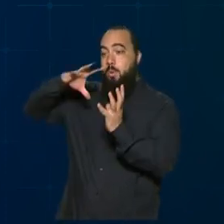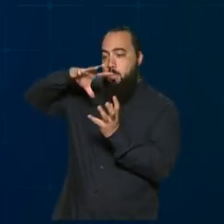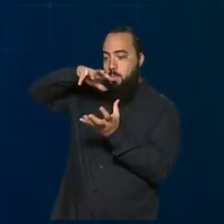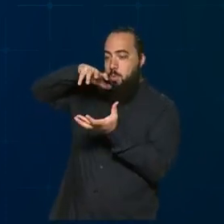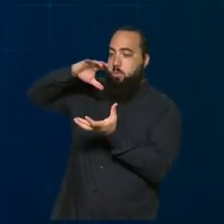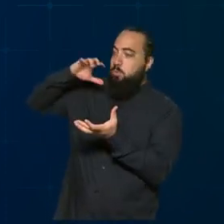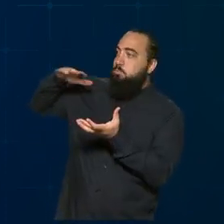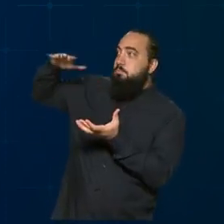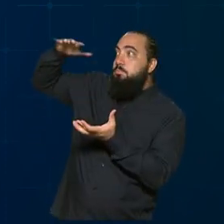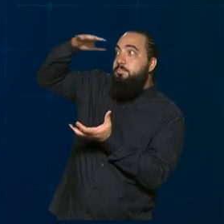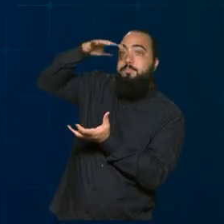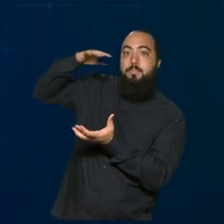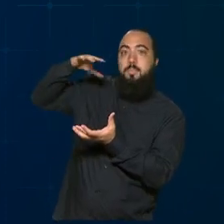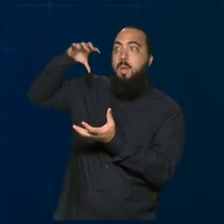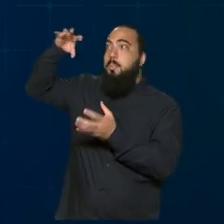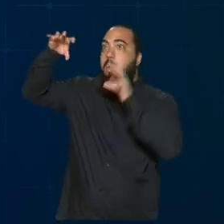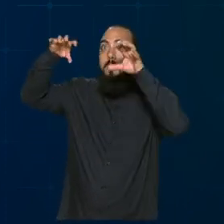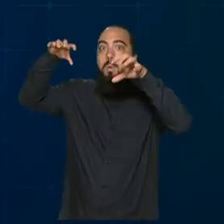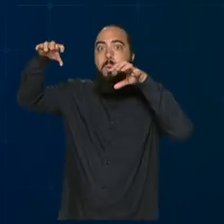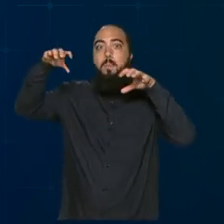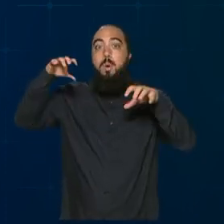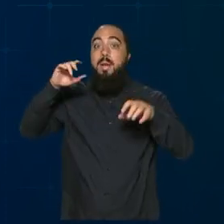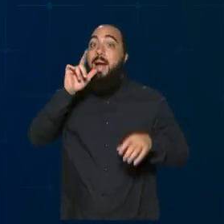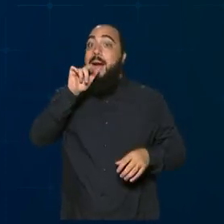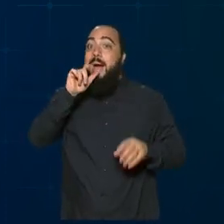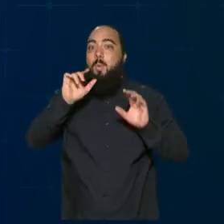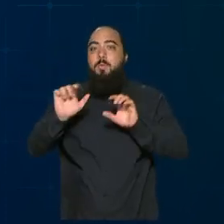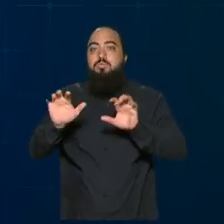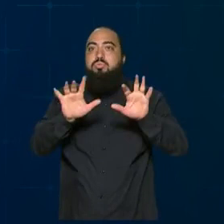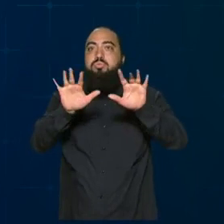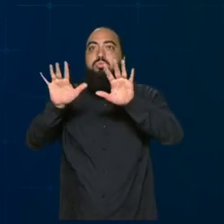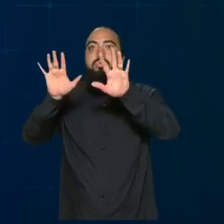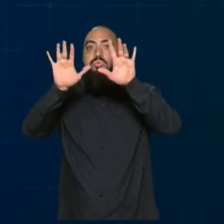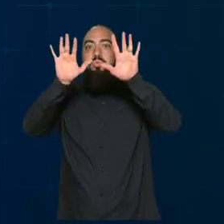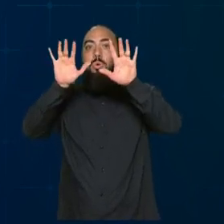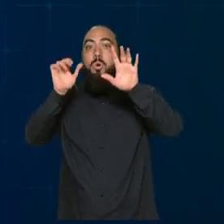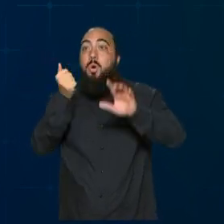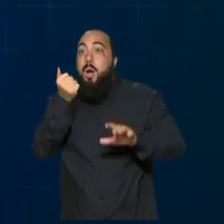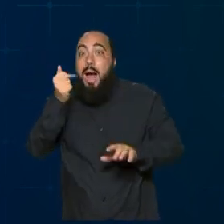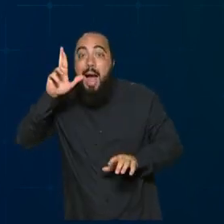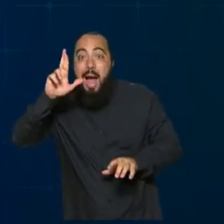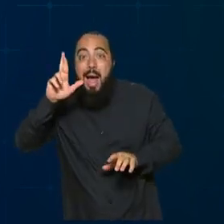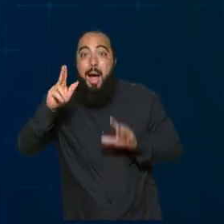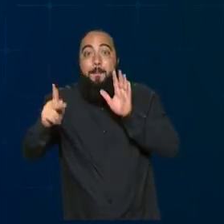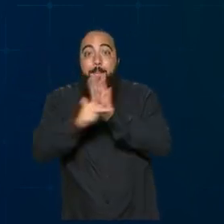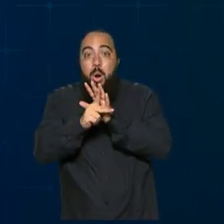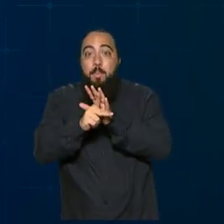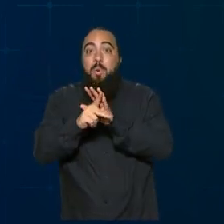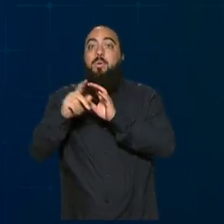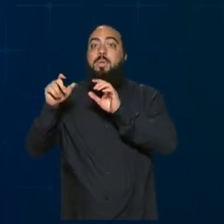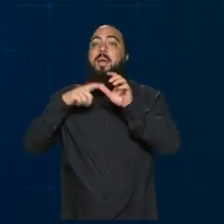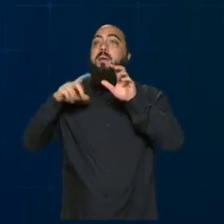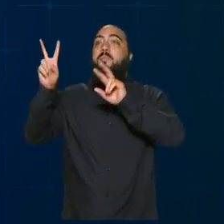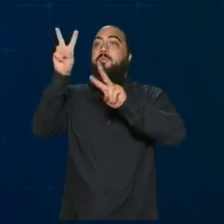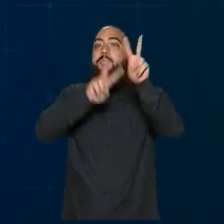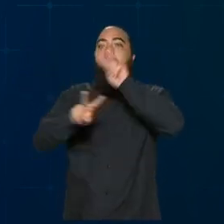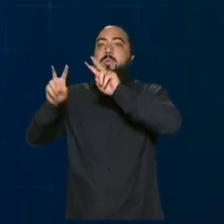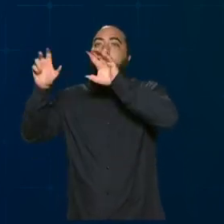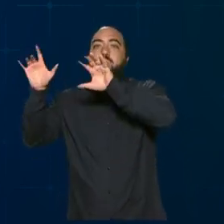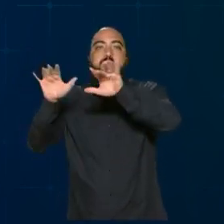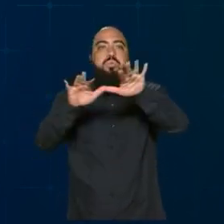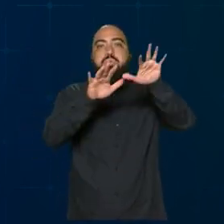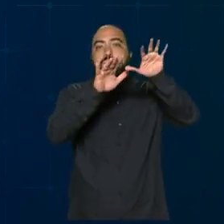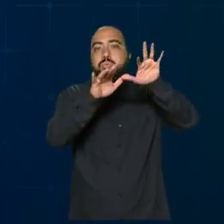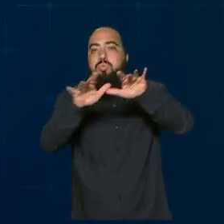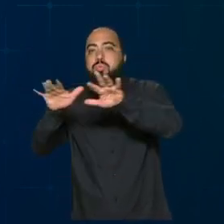massas de ar carregadas de vapor de água. Essa corrente de ar invisível e que é levada pelos ventos carrega a